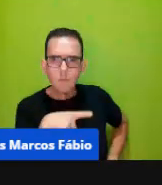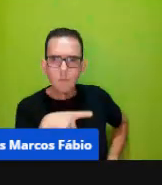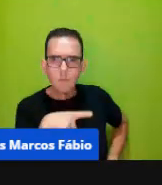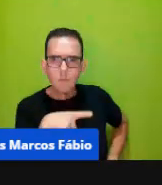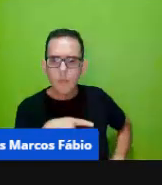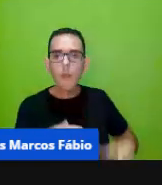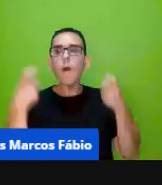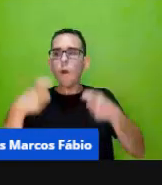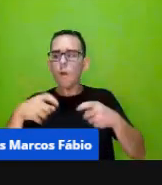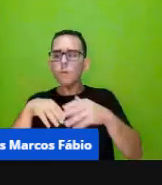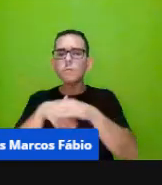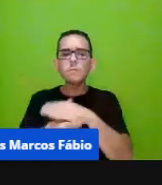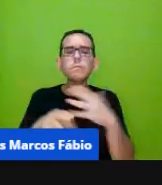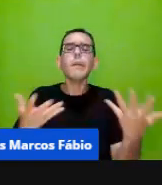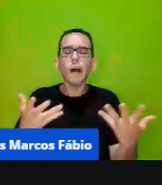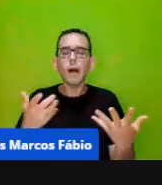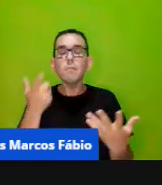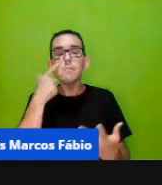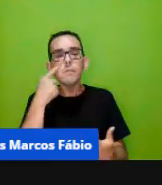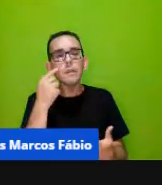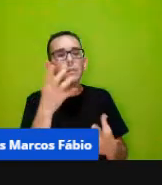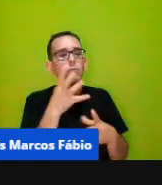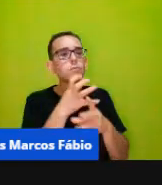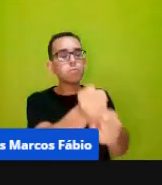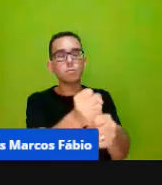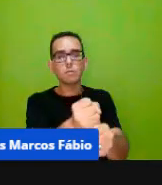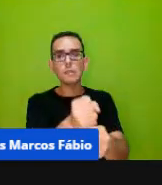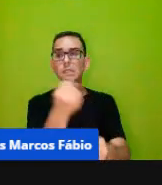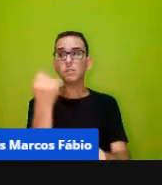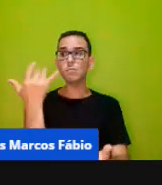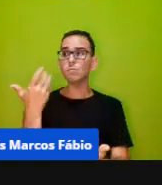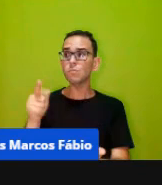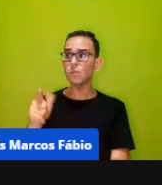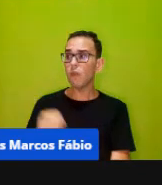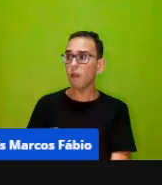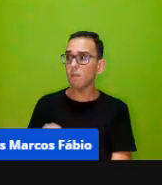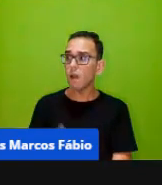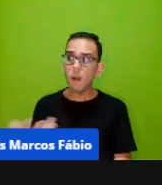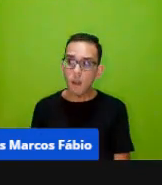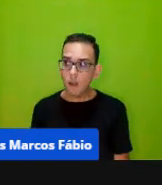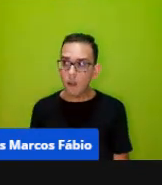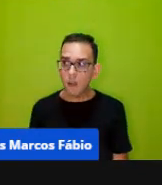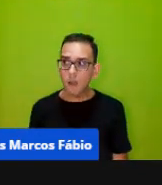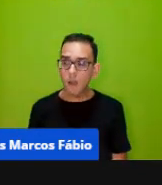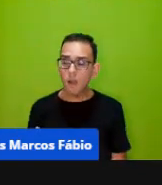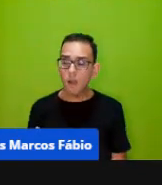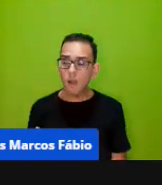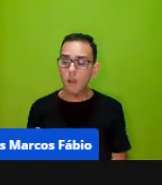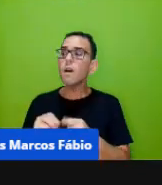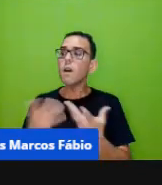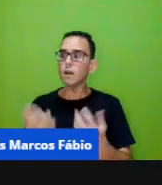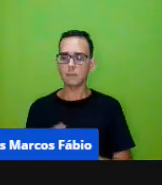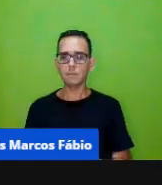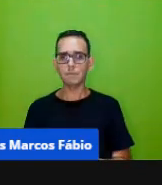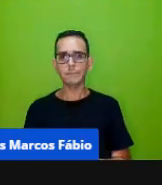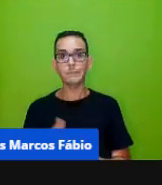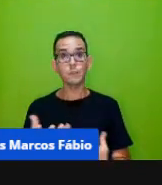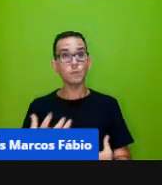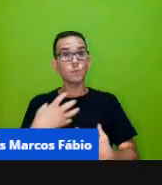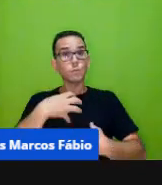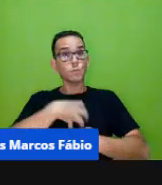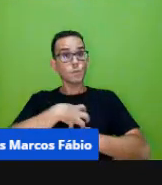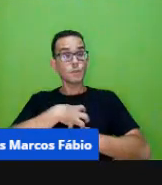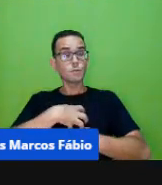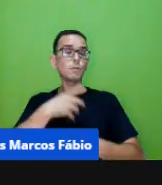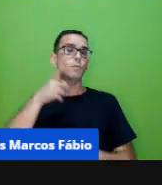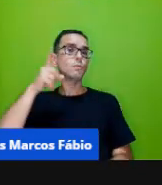contar para ver se a gente tem realmente e se não tiver o a gente vai fazer agora né então em uma situação de um cotidiano